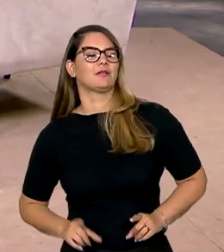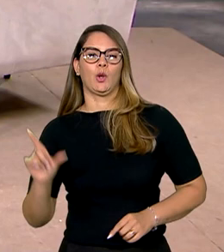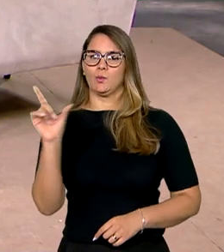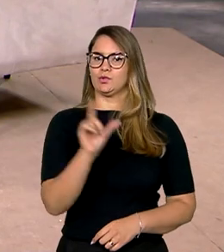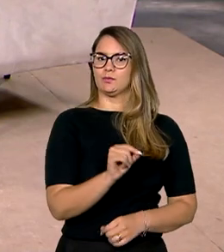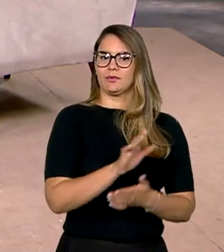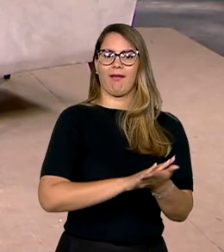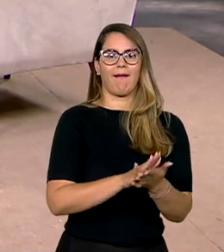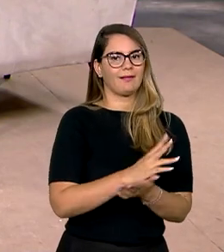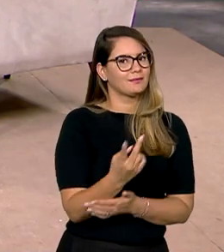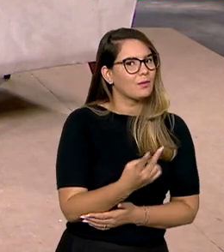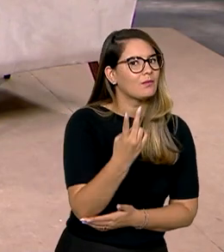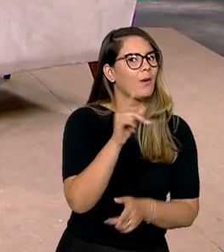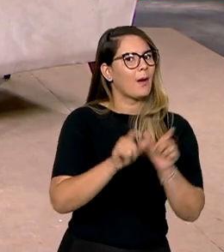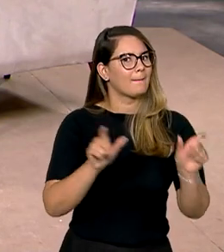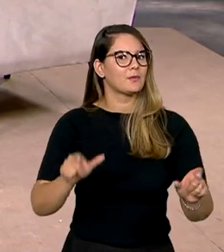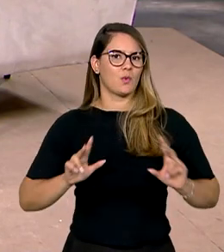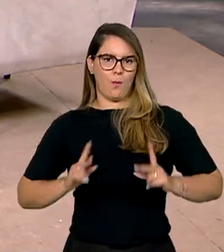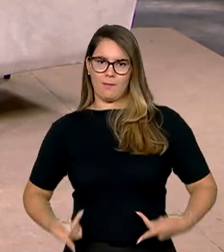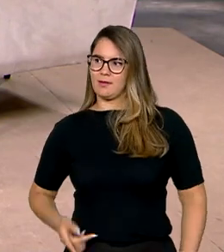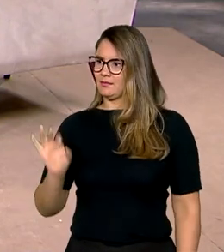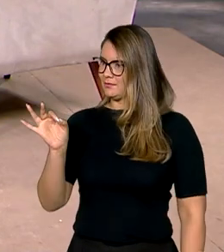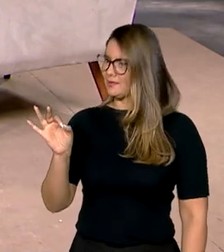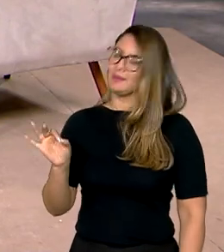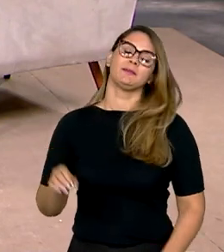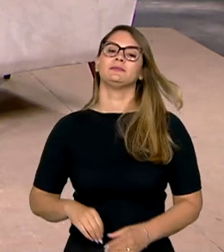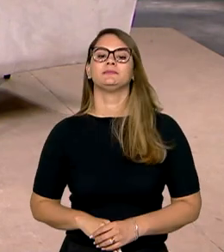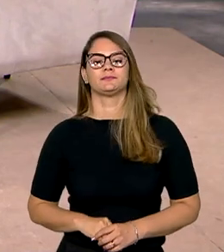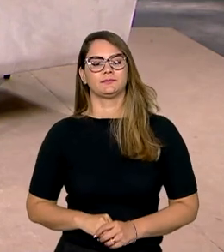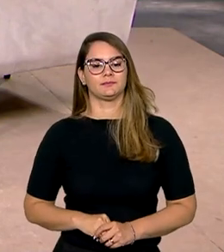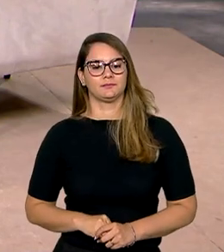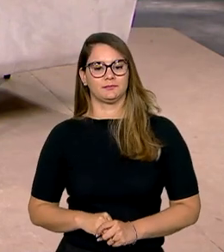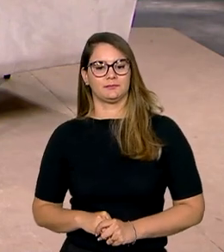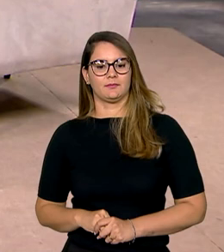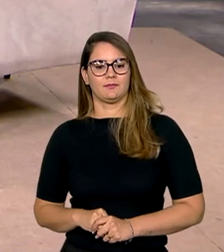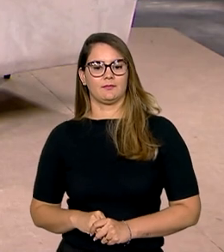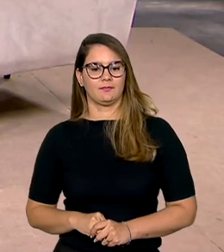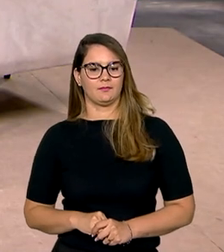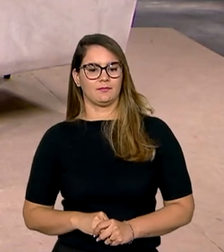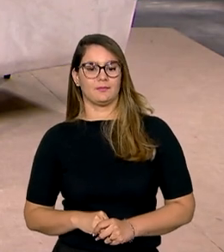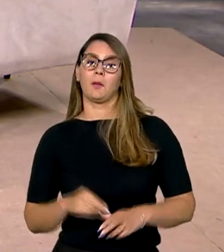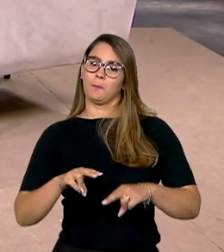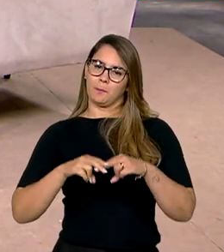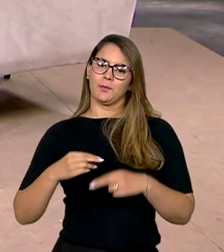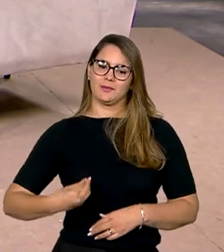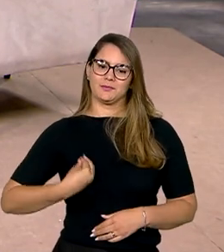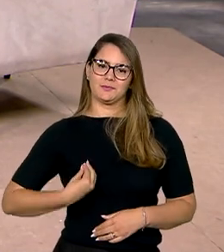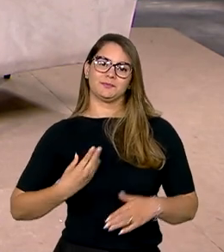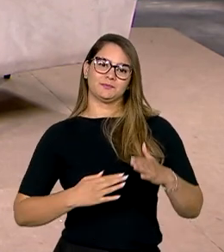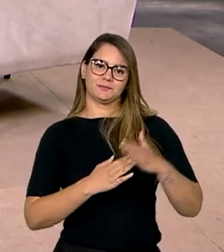em nada o valor como pessoa, como ser humano, não é? Exatamente. Por isso viver sem limite, Isso mesmo.